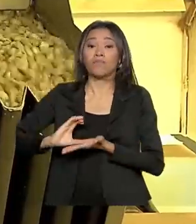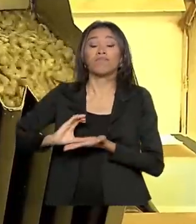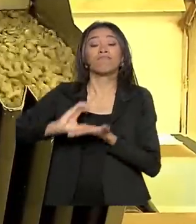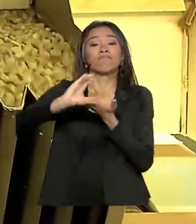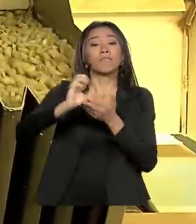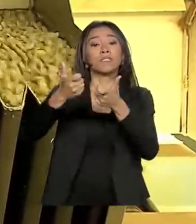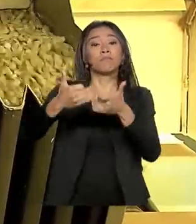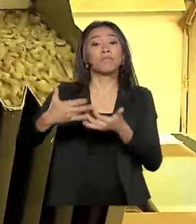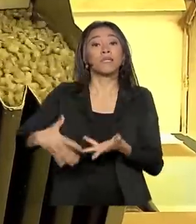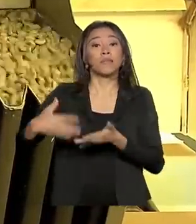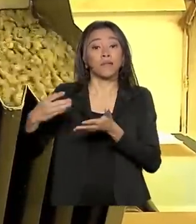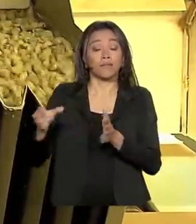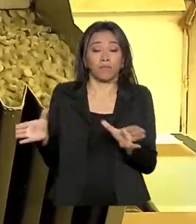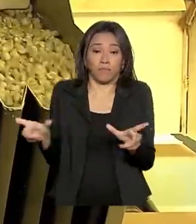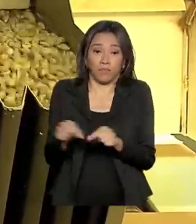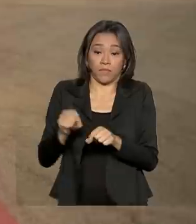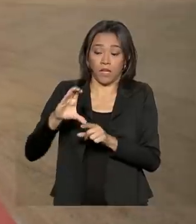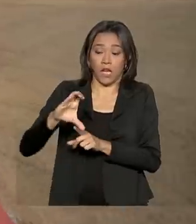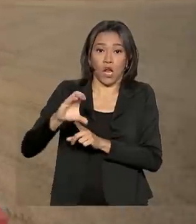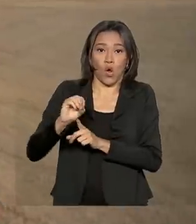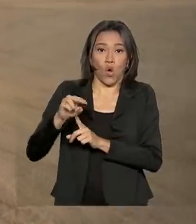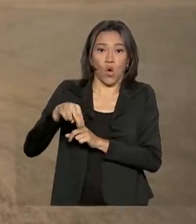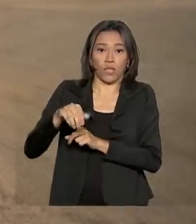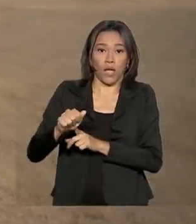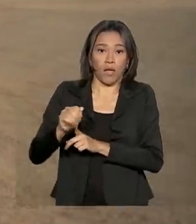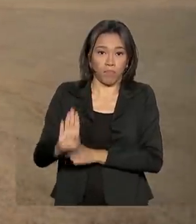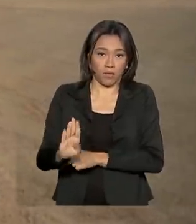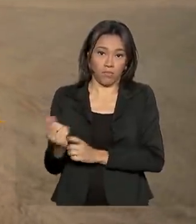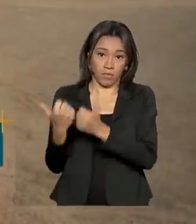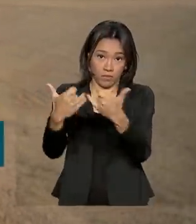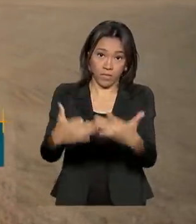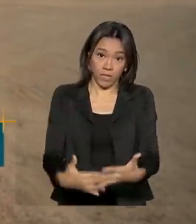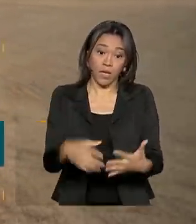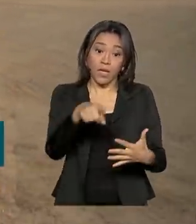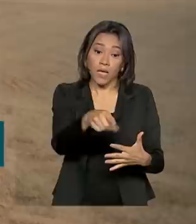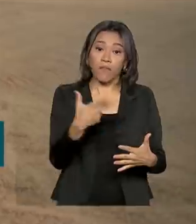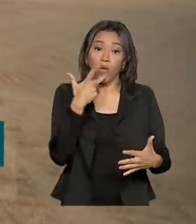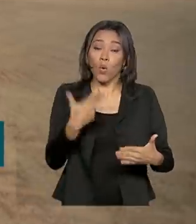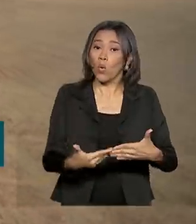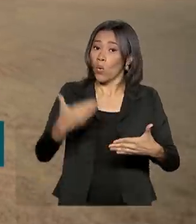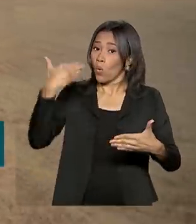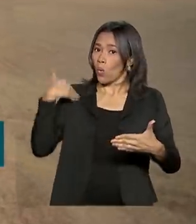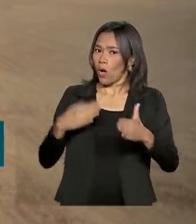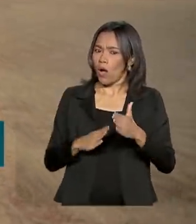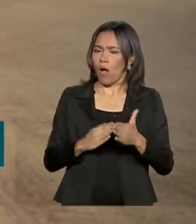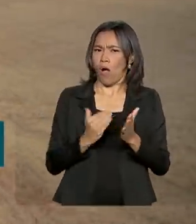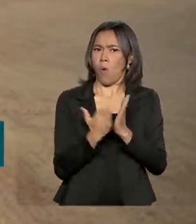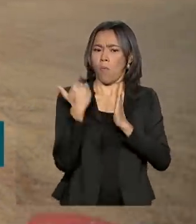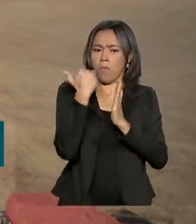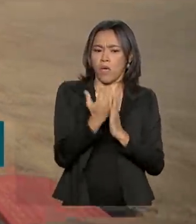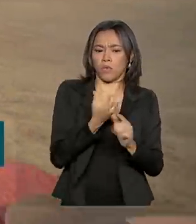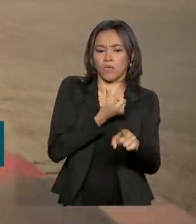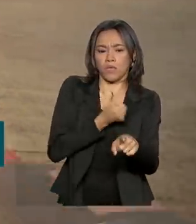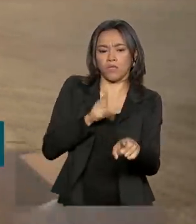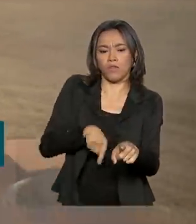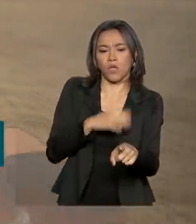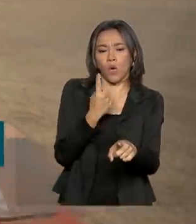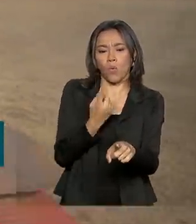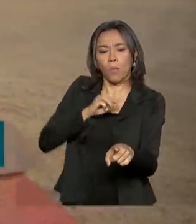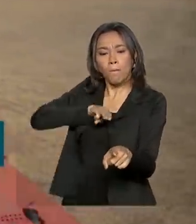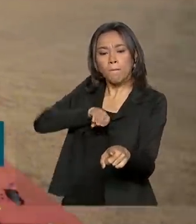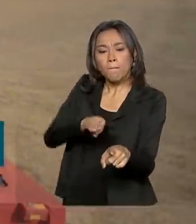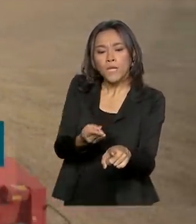Companhia Nacional de Abastecimento. O aumento em relação à safra anterior é de 6,1 milhões de